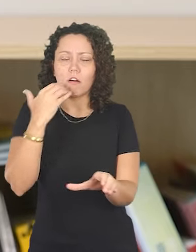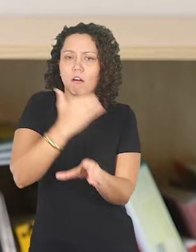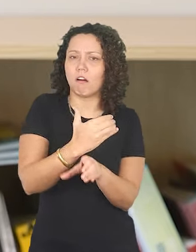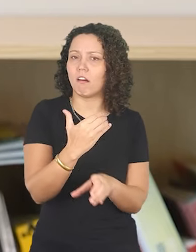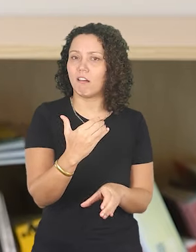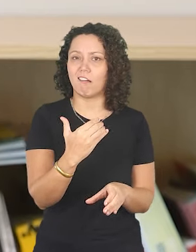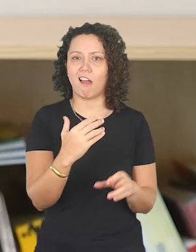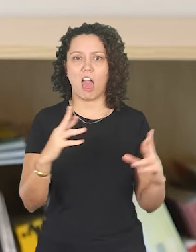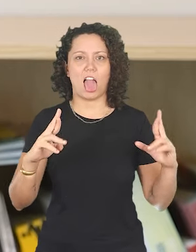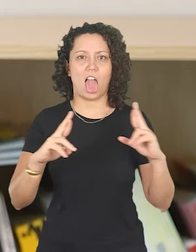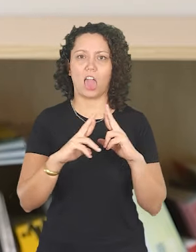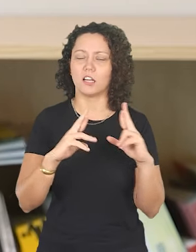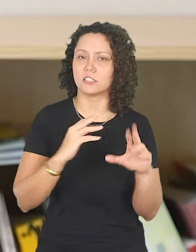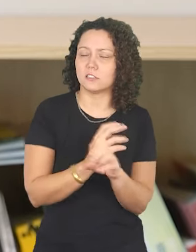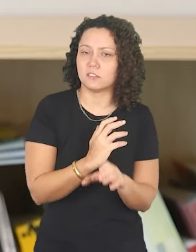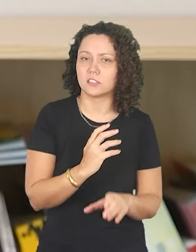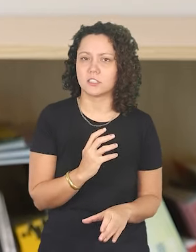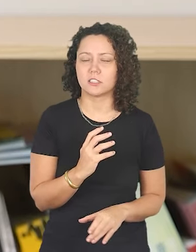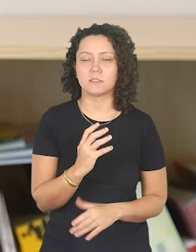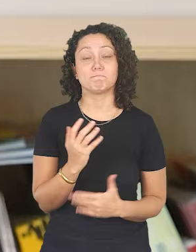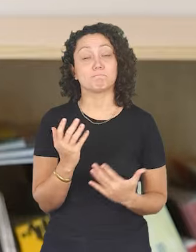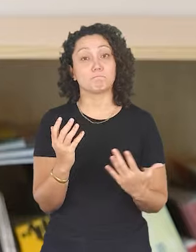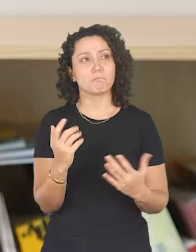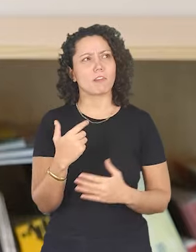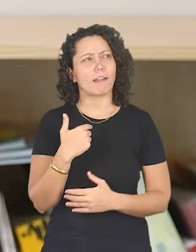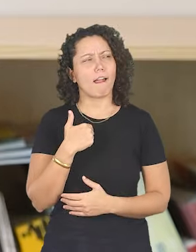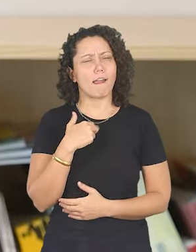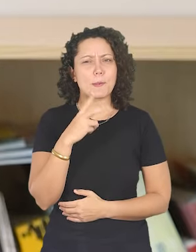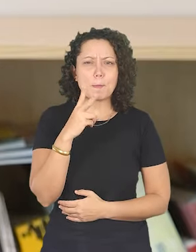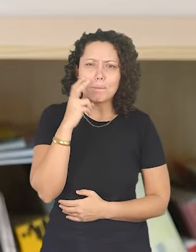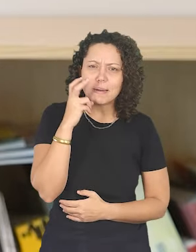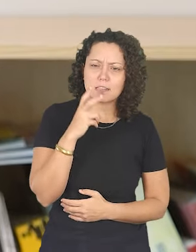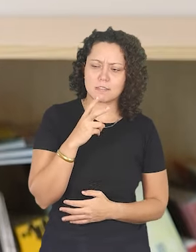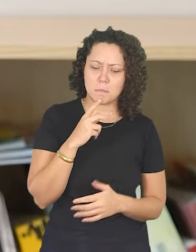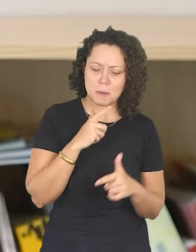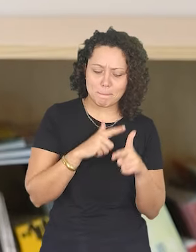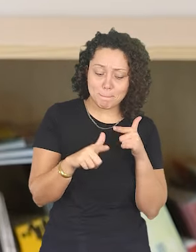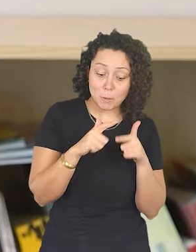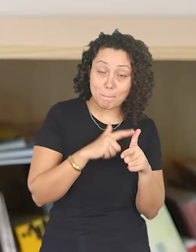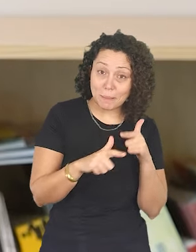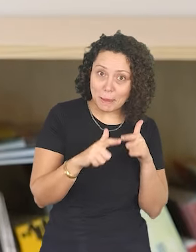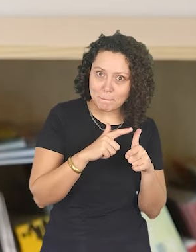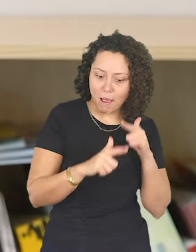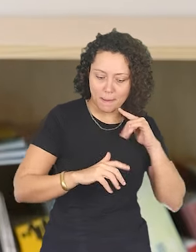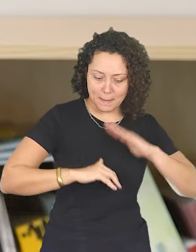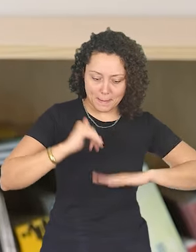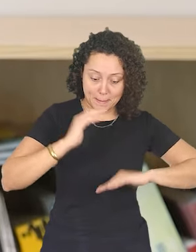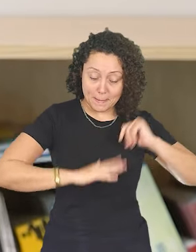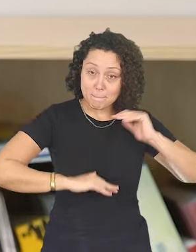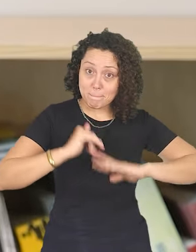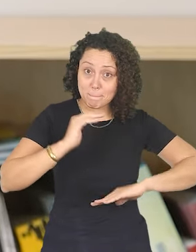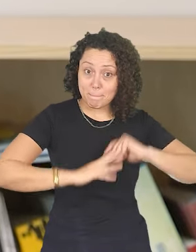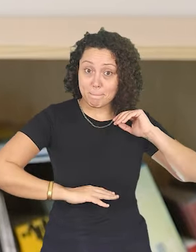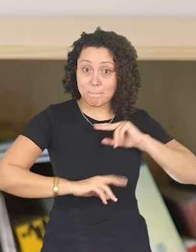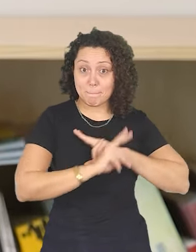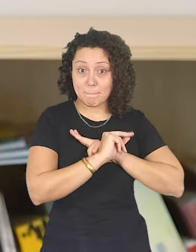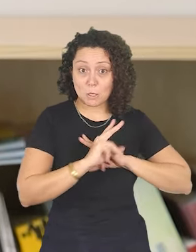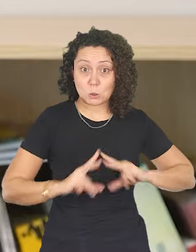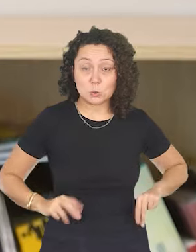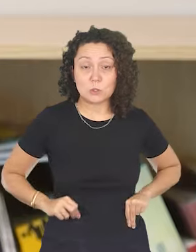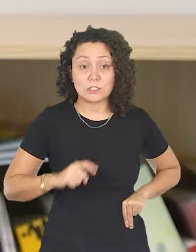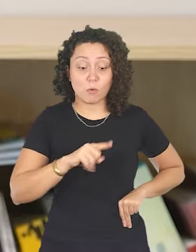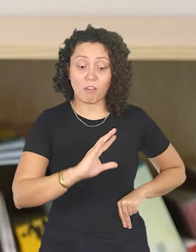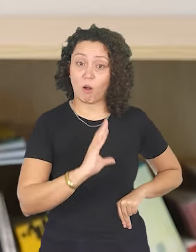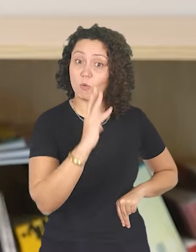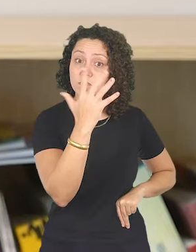de intermediação, de relação e de pensamento. E eu comecei a ver que todos os problemas que eu tinha em produção, que eram ocasionados pelos